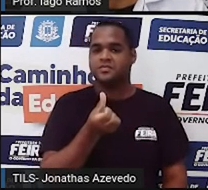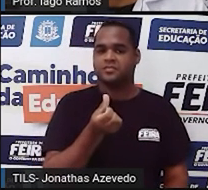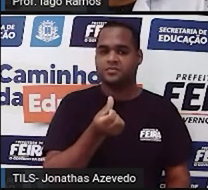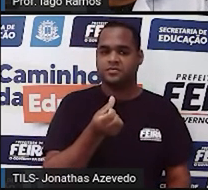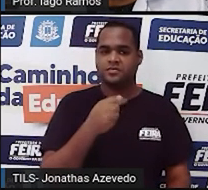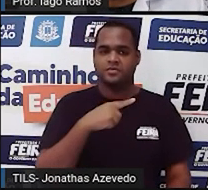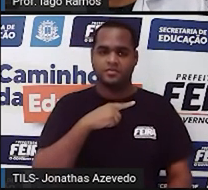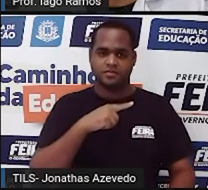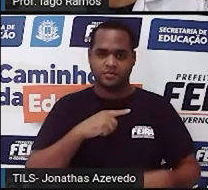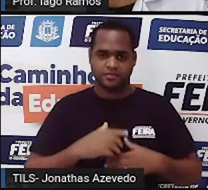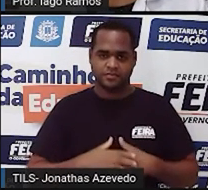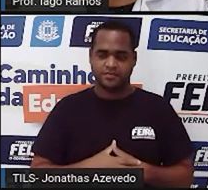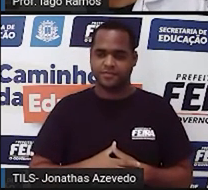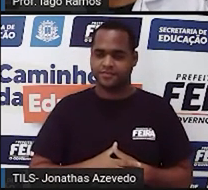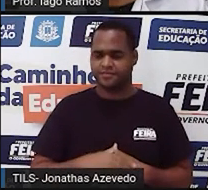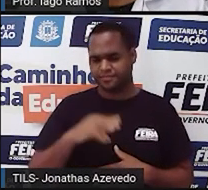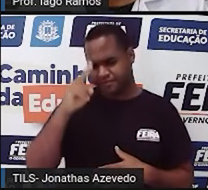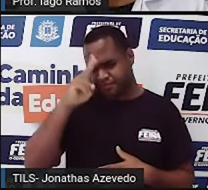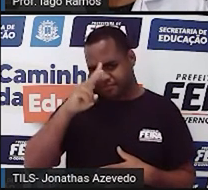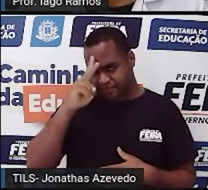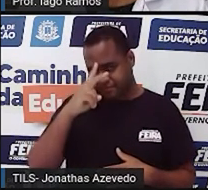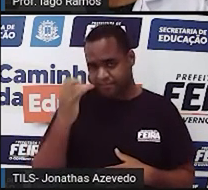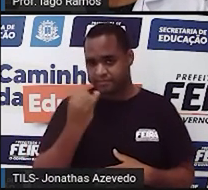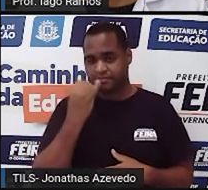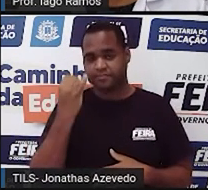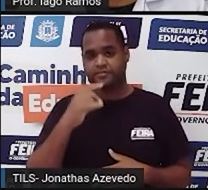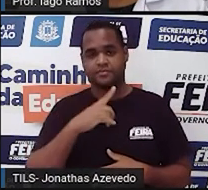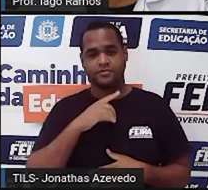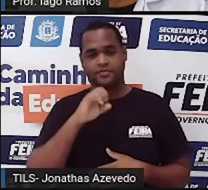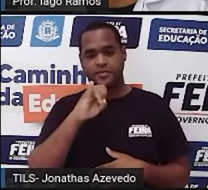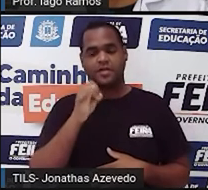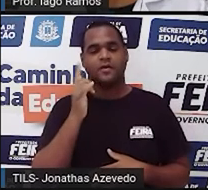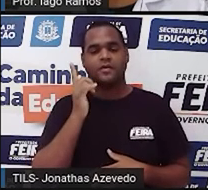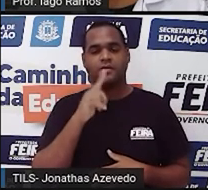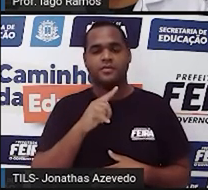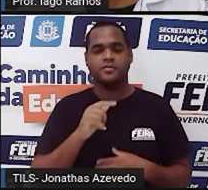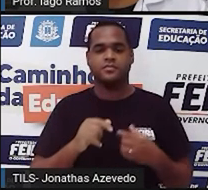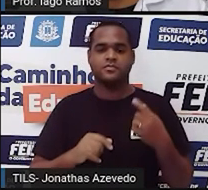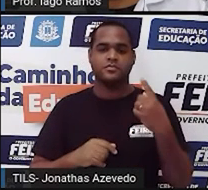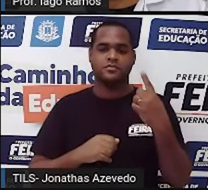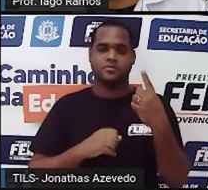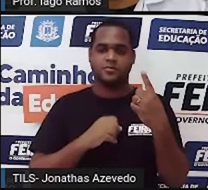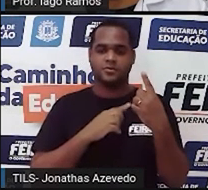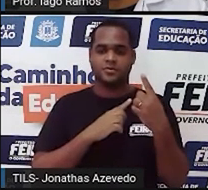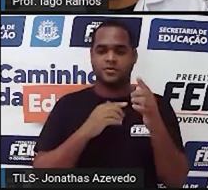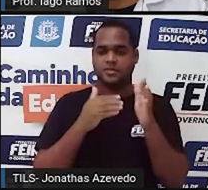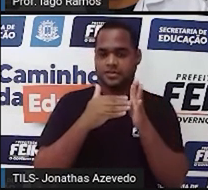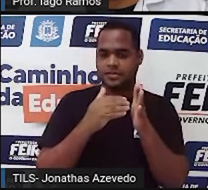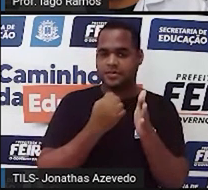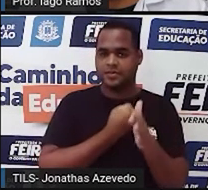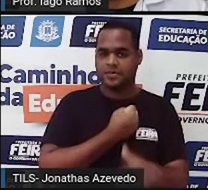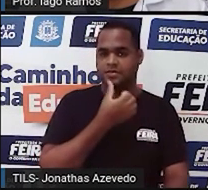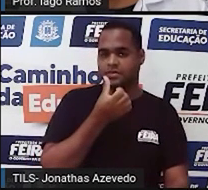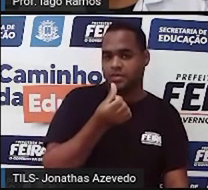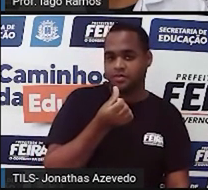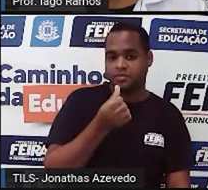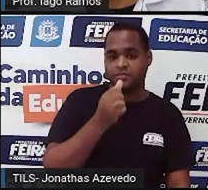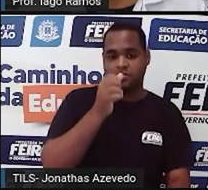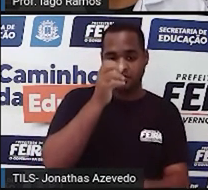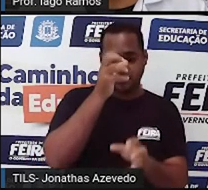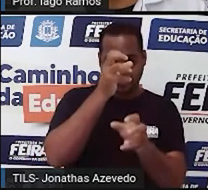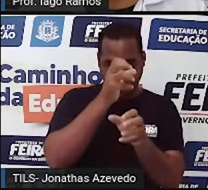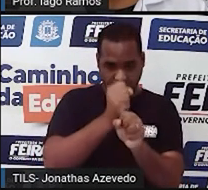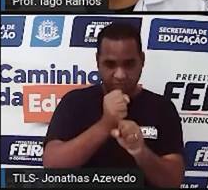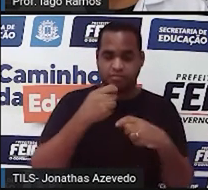Então lembrem-se, né? Se eu olhar aqui essa coluna que tem o 1 e o 6. Quando somar os três números